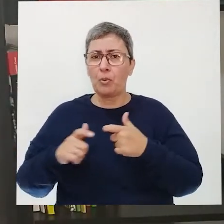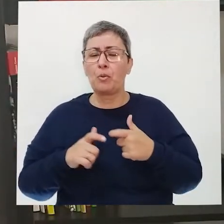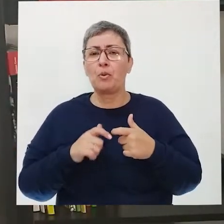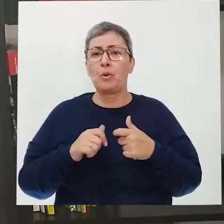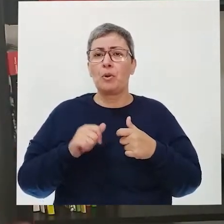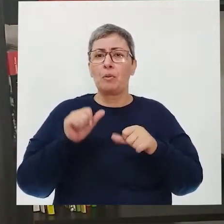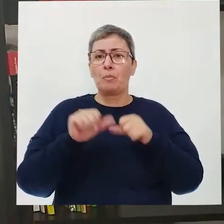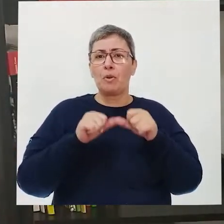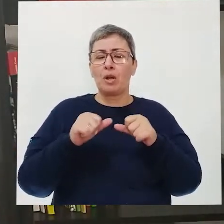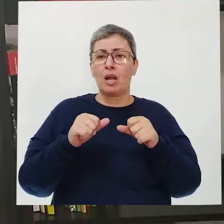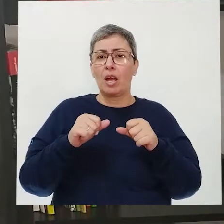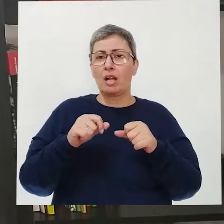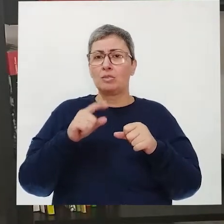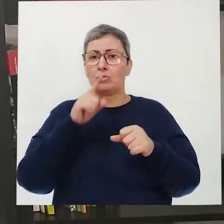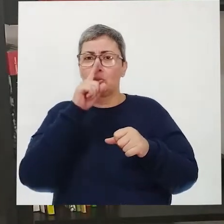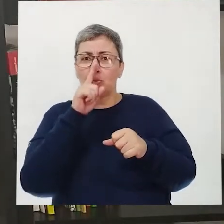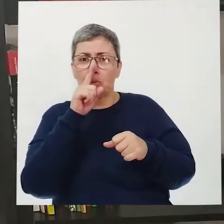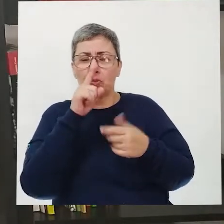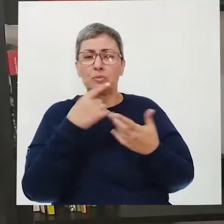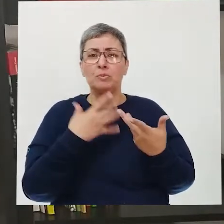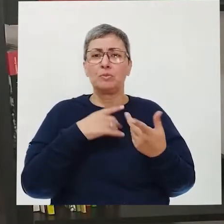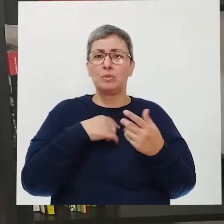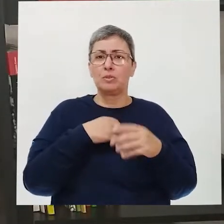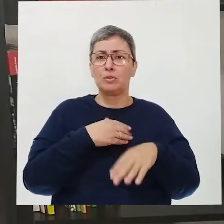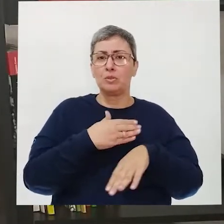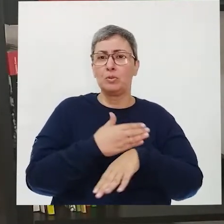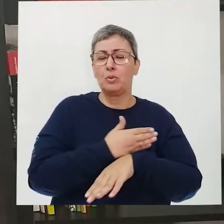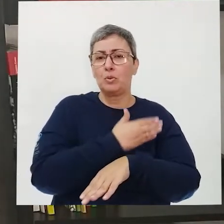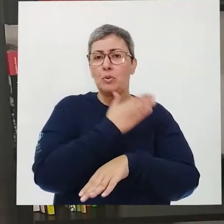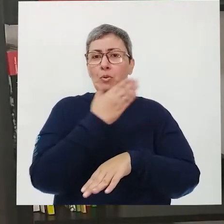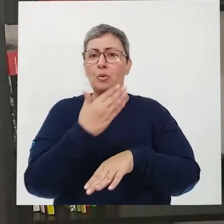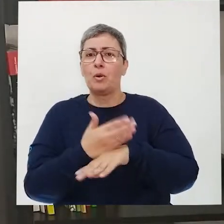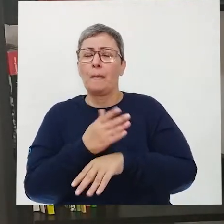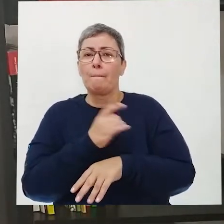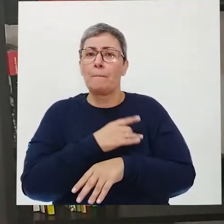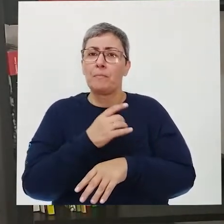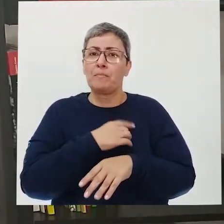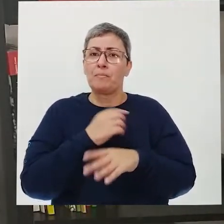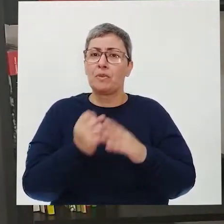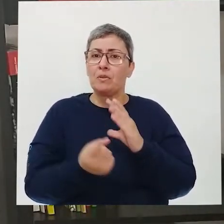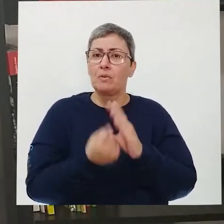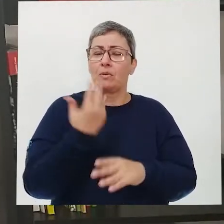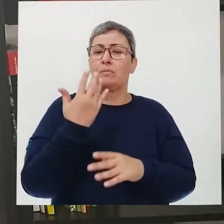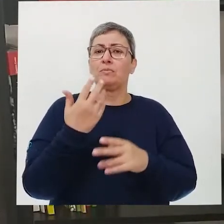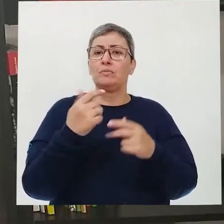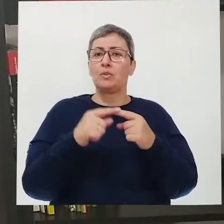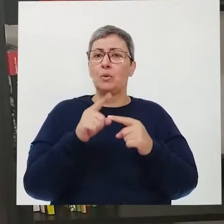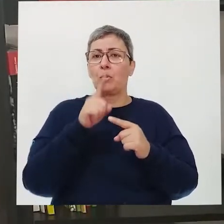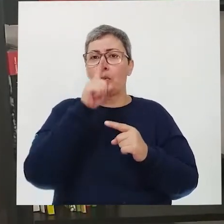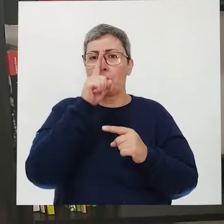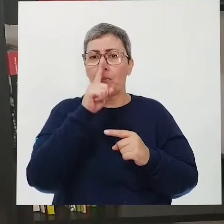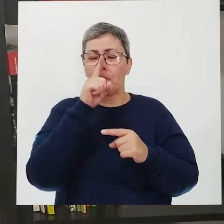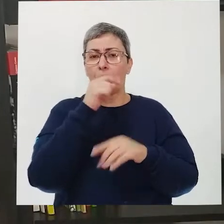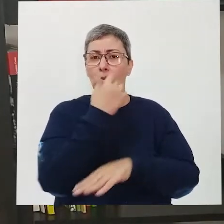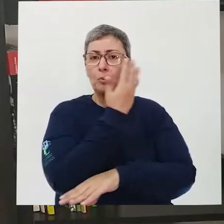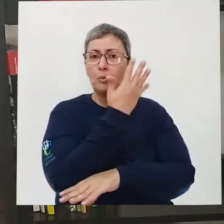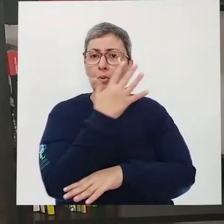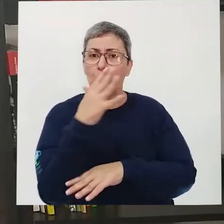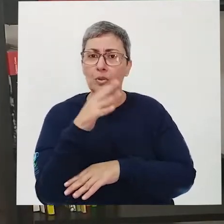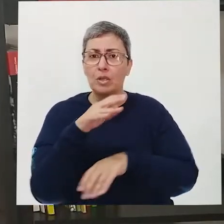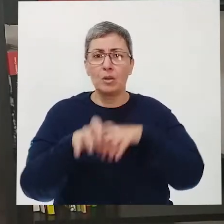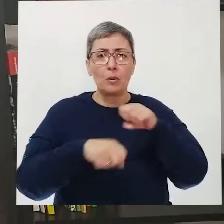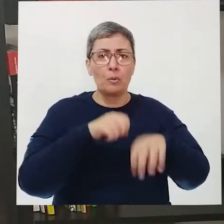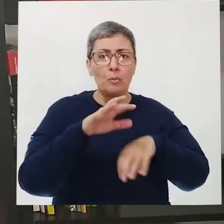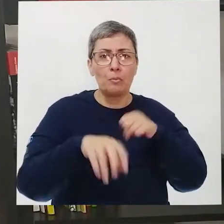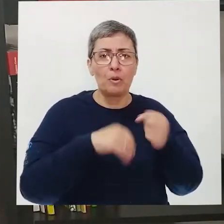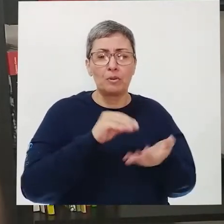conforme as ameaças. Durante muito tempo, o medo aparecia com os perigos da natureza. Colheitas